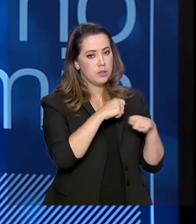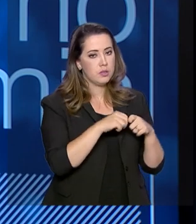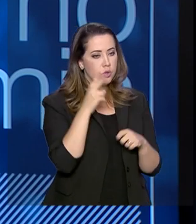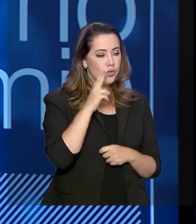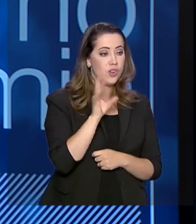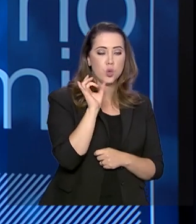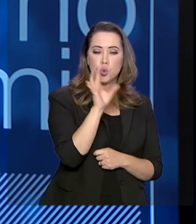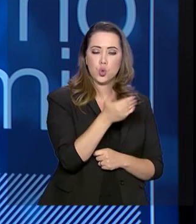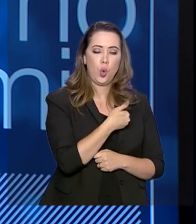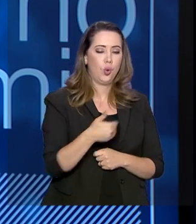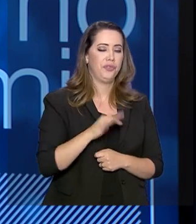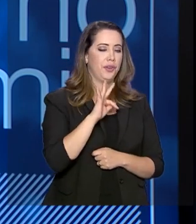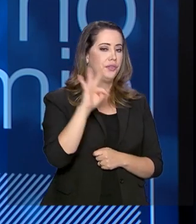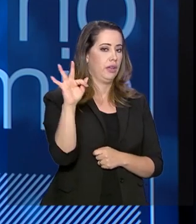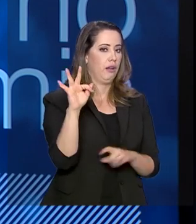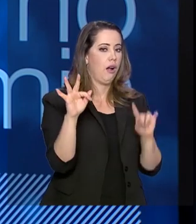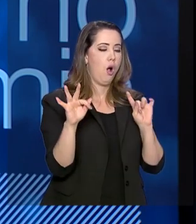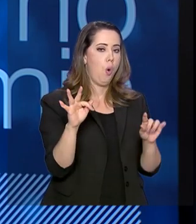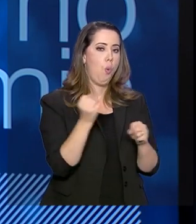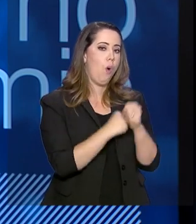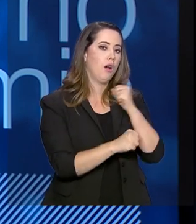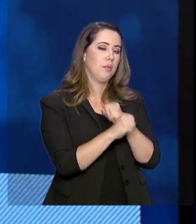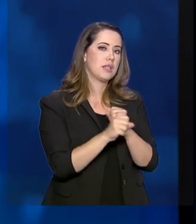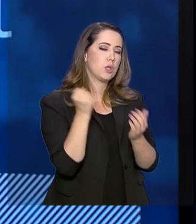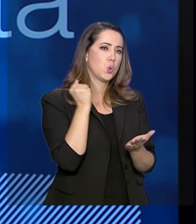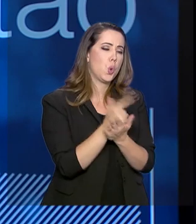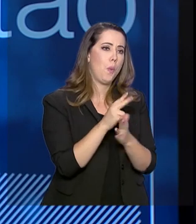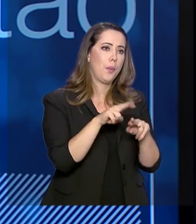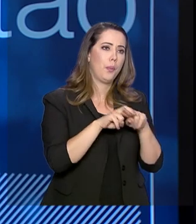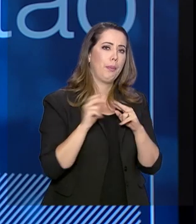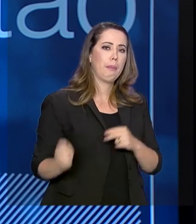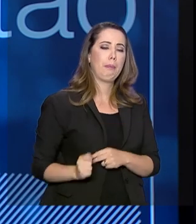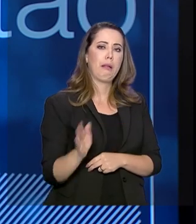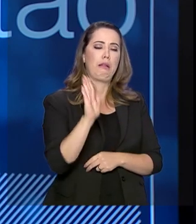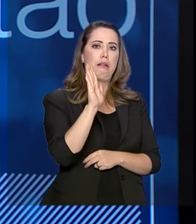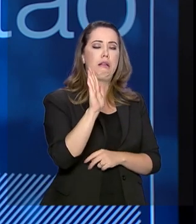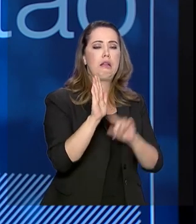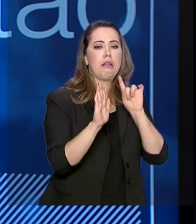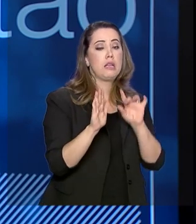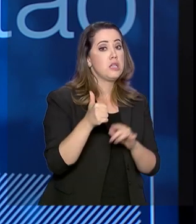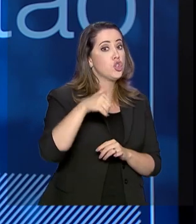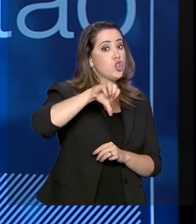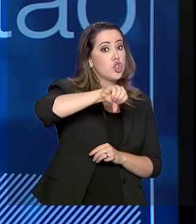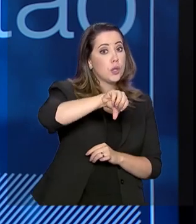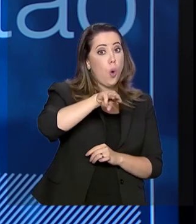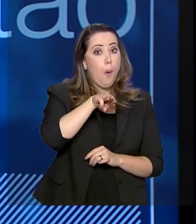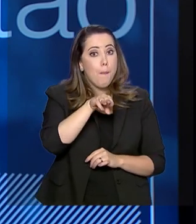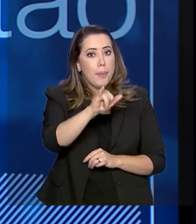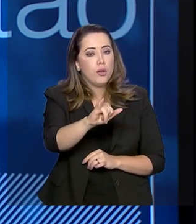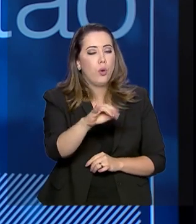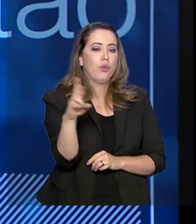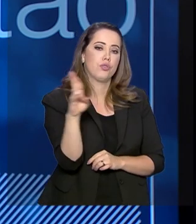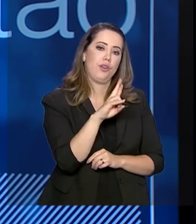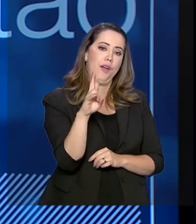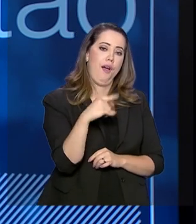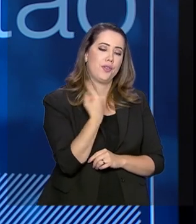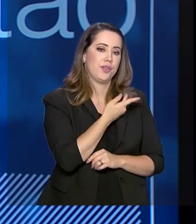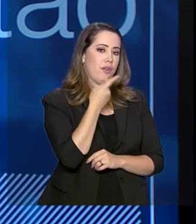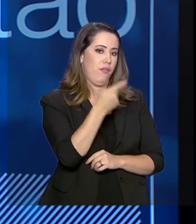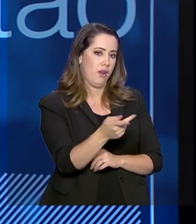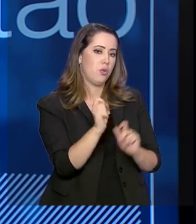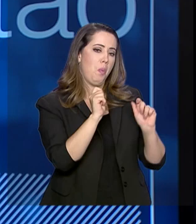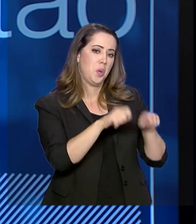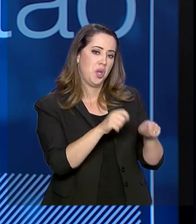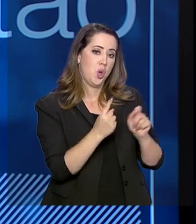Executivo Federal, no ano passado, comprou por meio de pregão eletrônico R$ 19 bilhões, nós estamos falando de uma economia